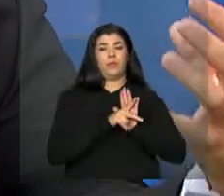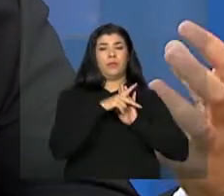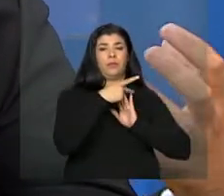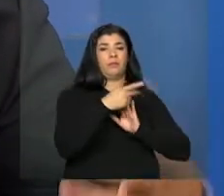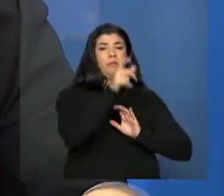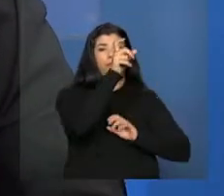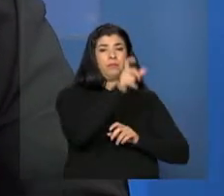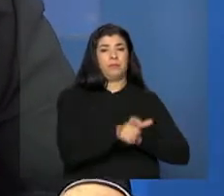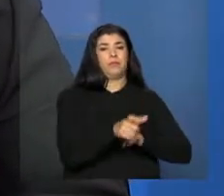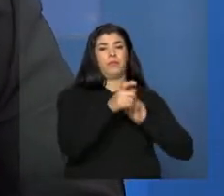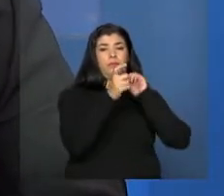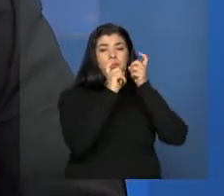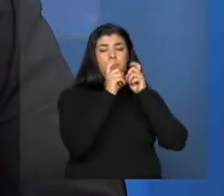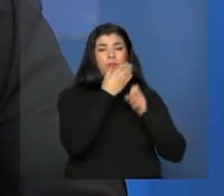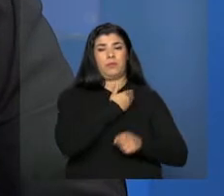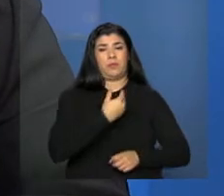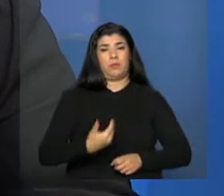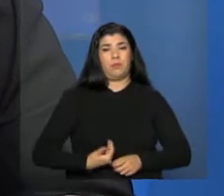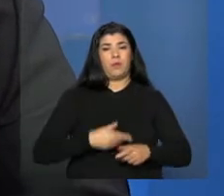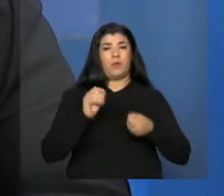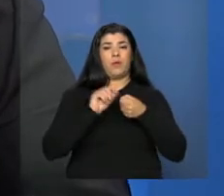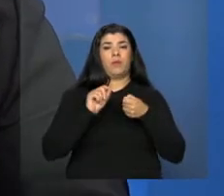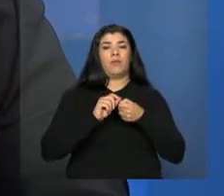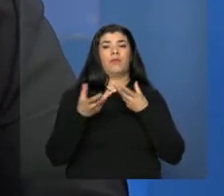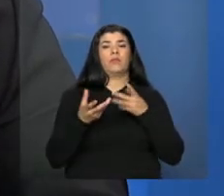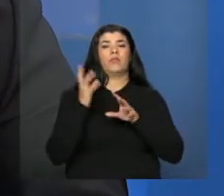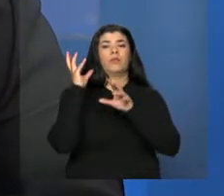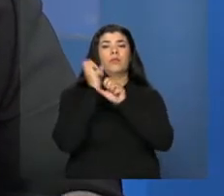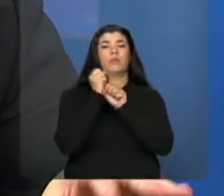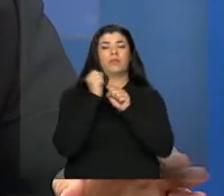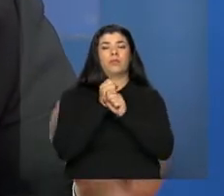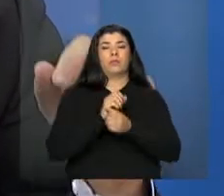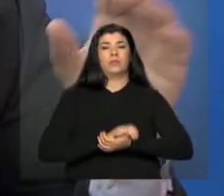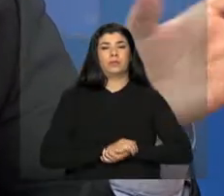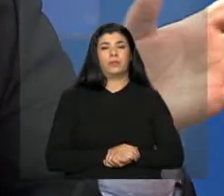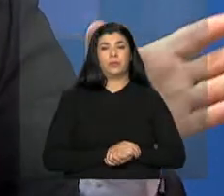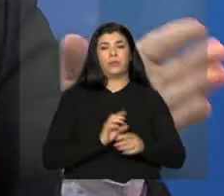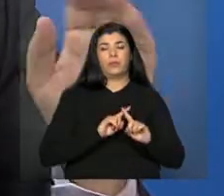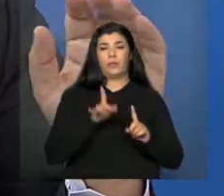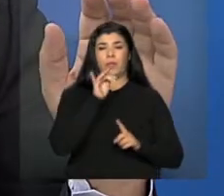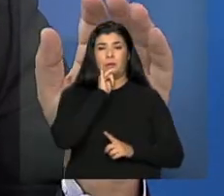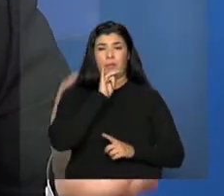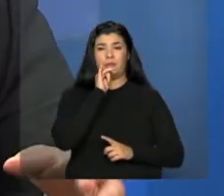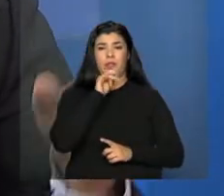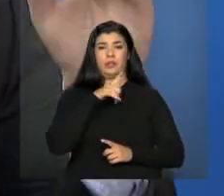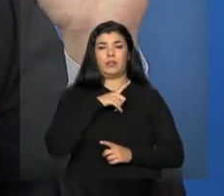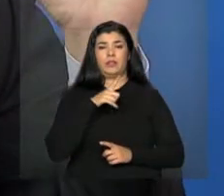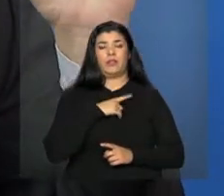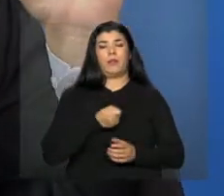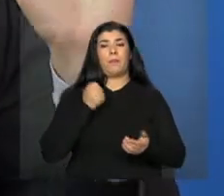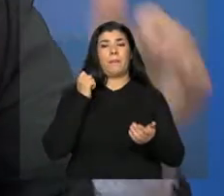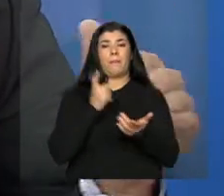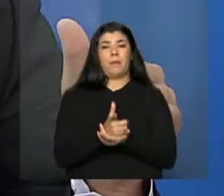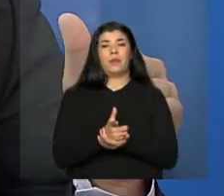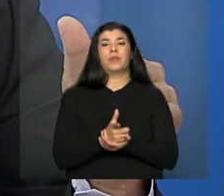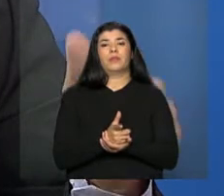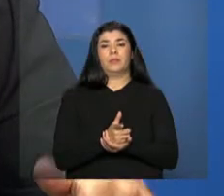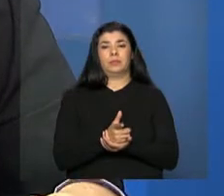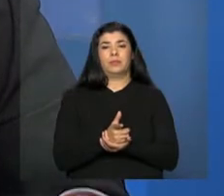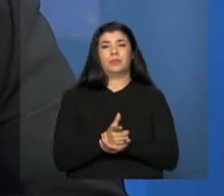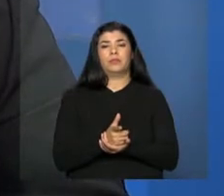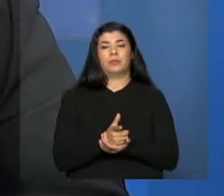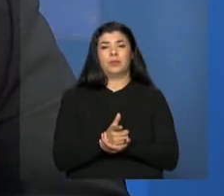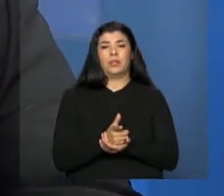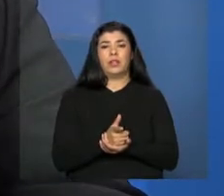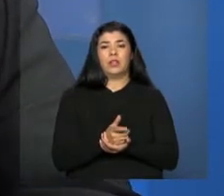na administração pública para realizar essa operacionalização. Mas no caso, por exemplo, do pagamento, que